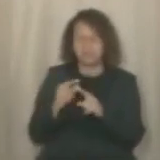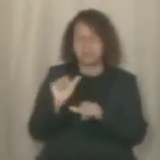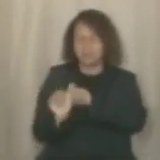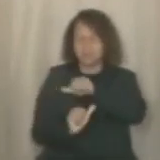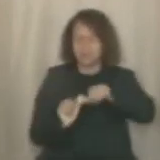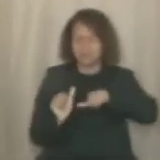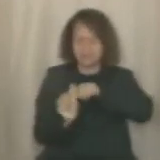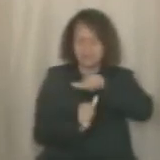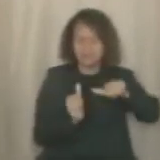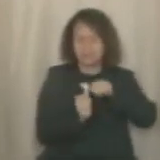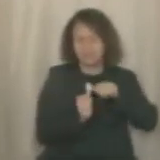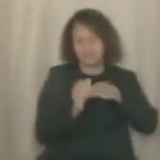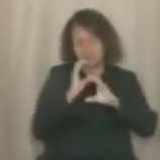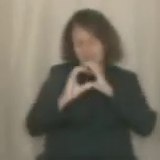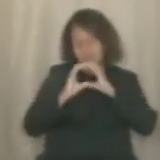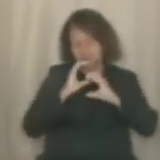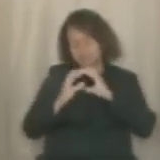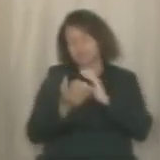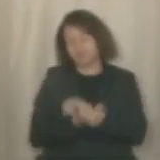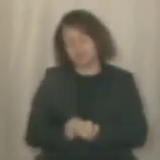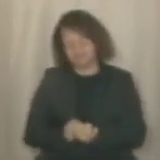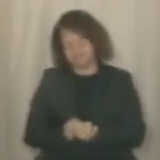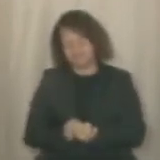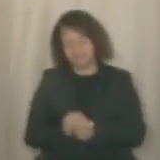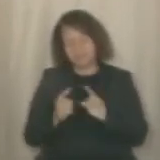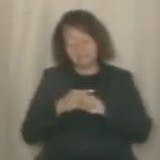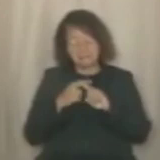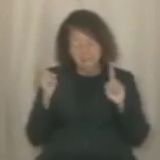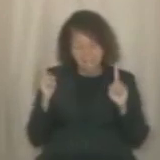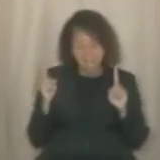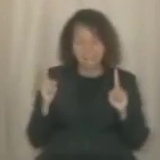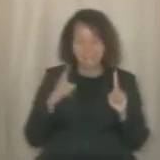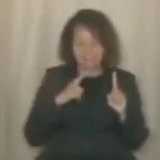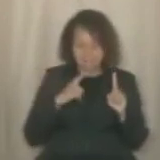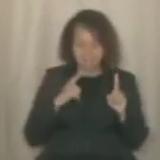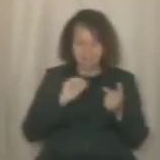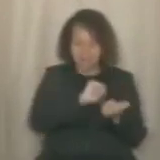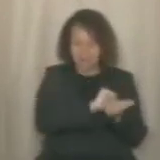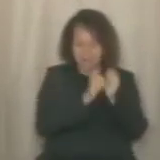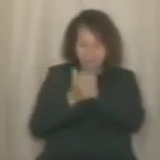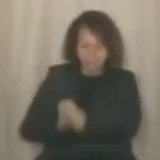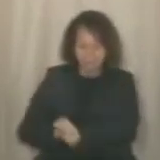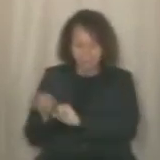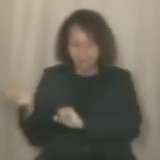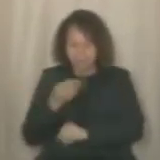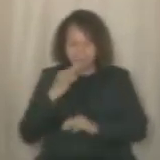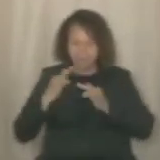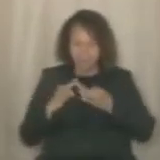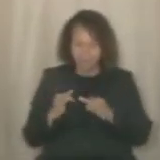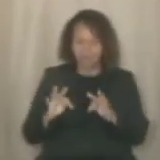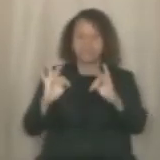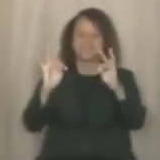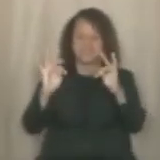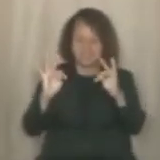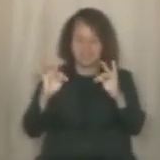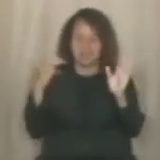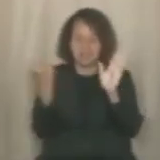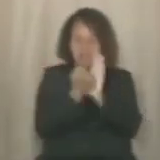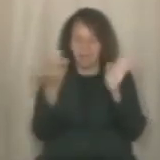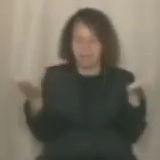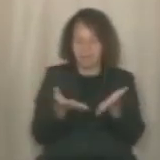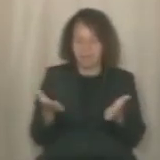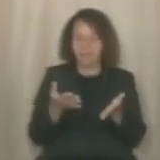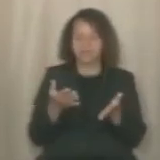mudanças do mercado da comunicação, mas ainda assim tem buscado se adaptar às novas tecnologias, tendo como marca